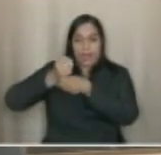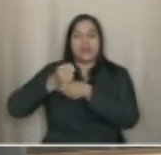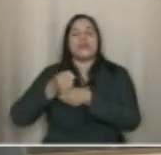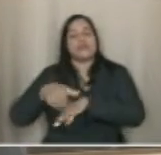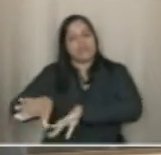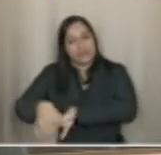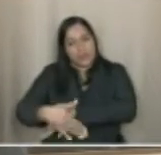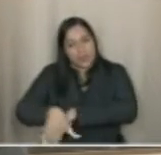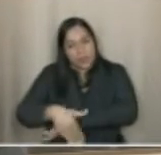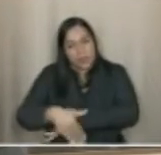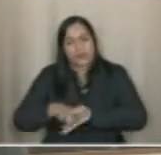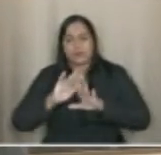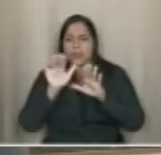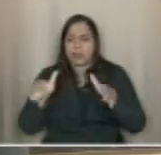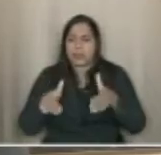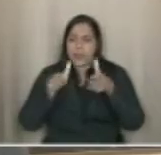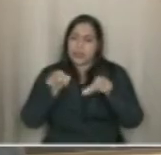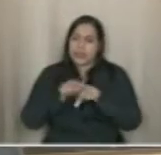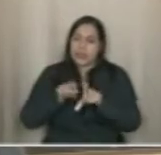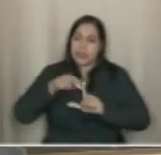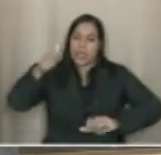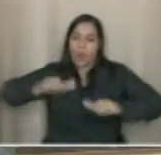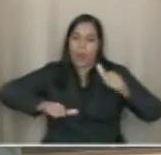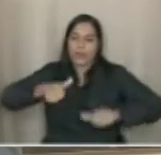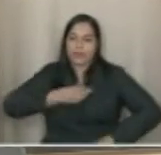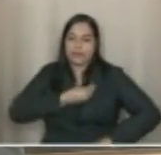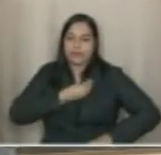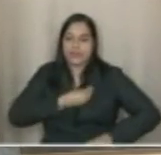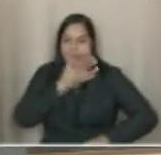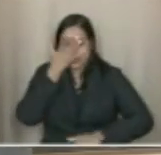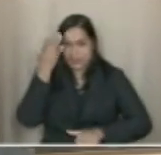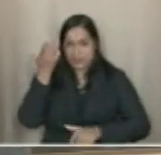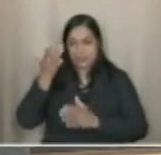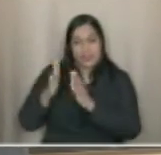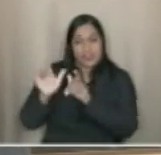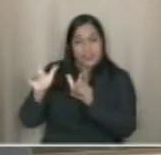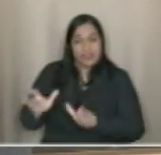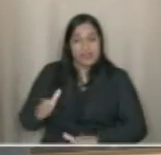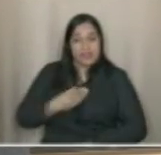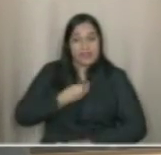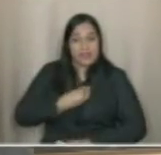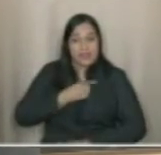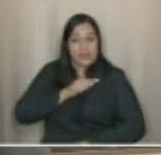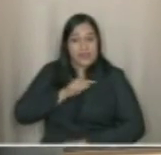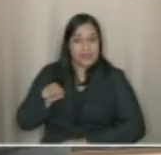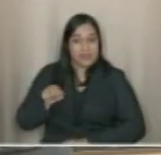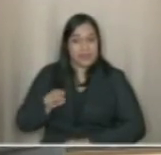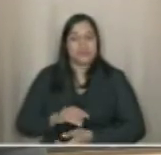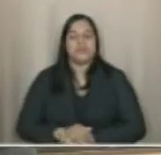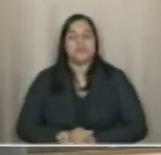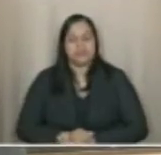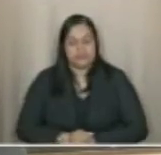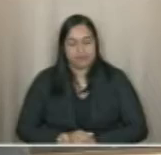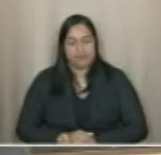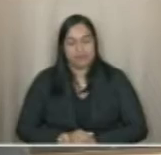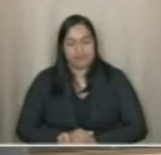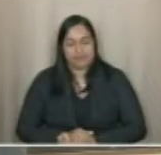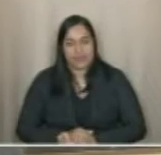para que melhore também a qualidade de vida das pessoas que ali moram, ali residem do Oduel. E isso foi